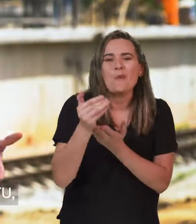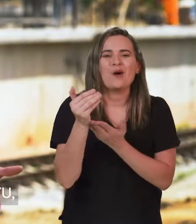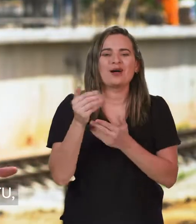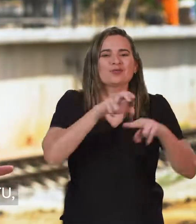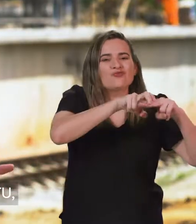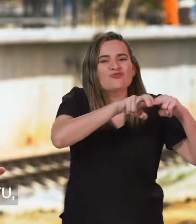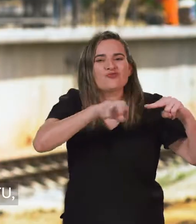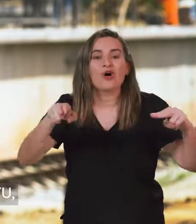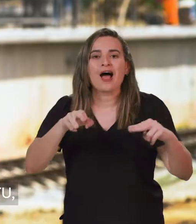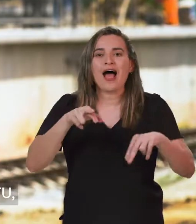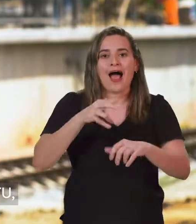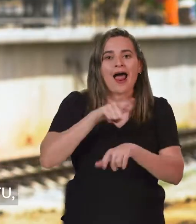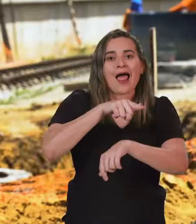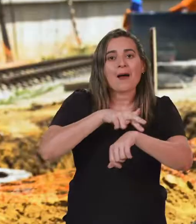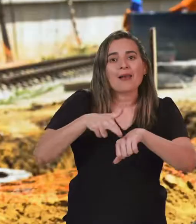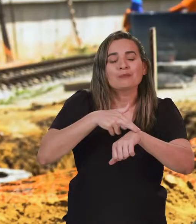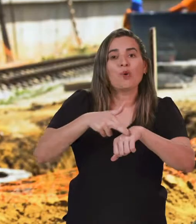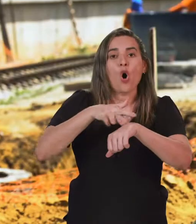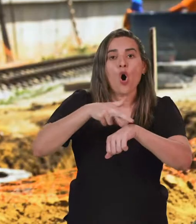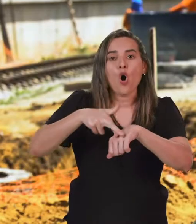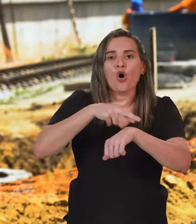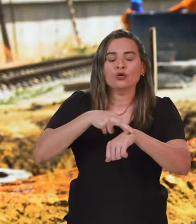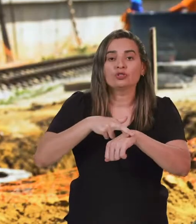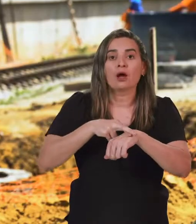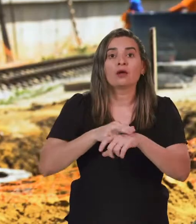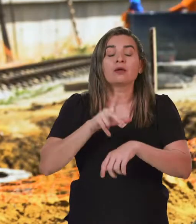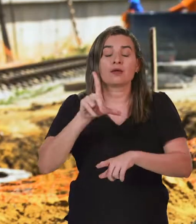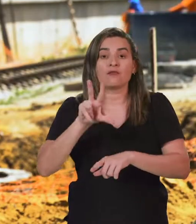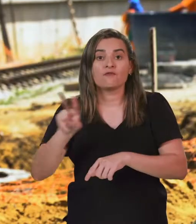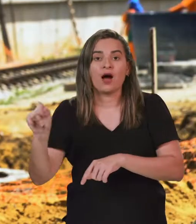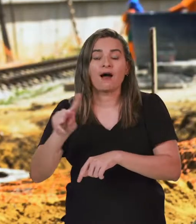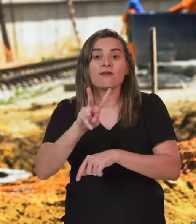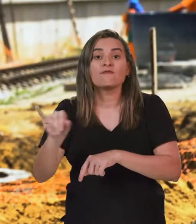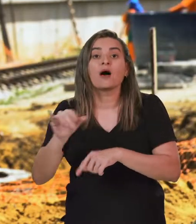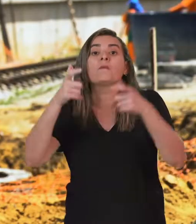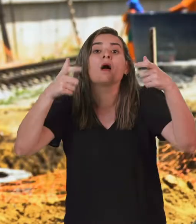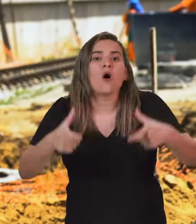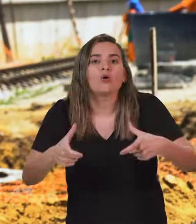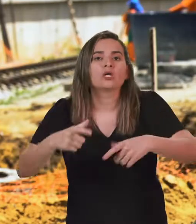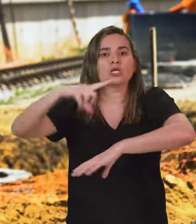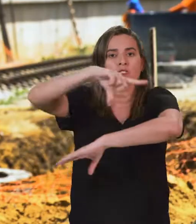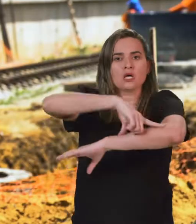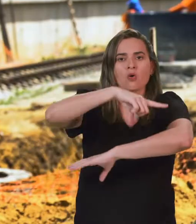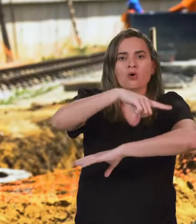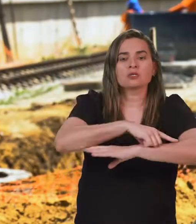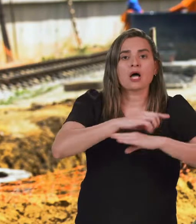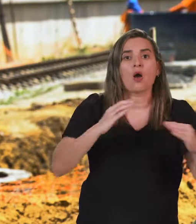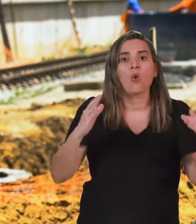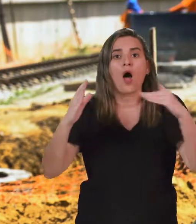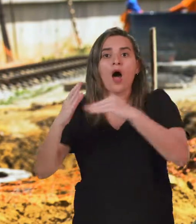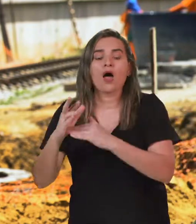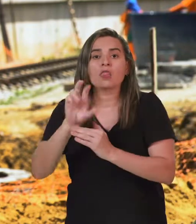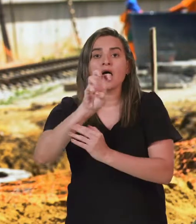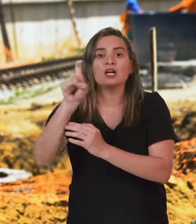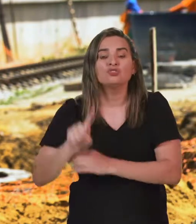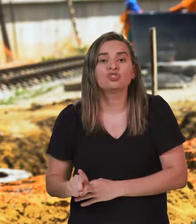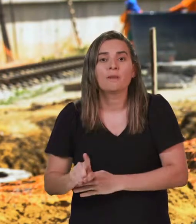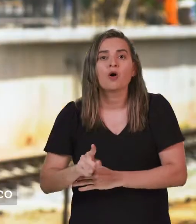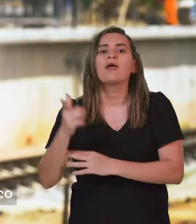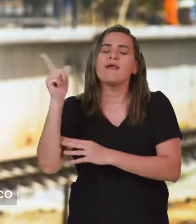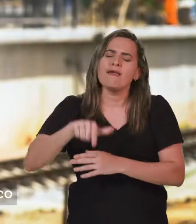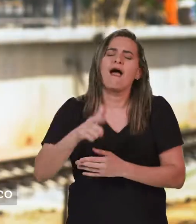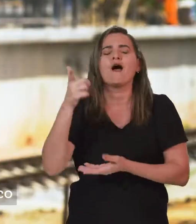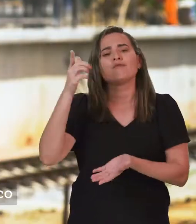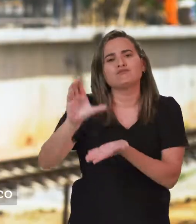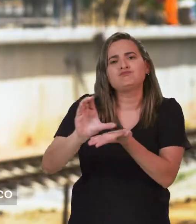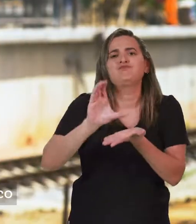na linha roxa do trem da CBTU, entre São Gonçalo e Estremócio. É mais um grande investimento federal que Rogério conseguiu